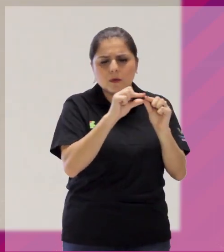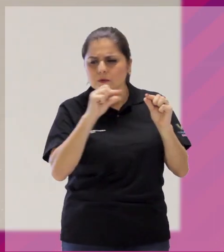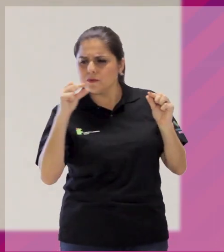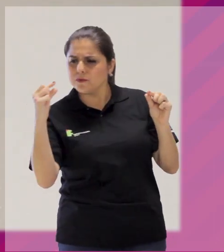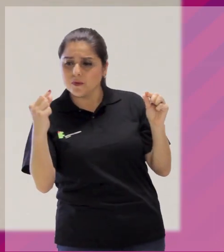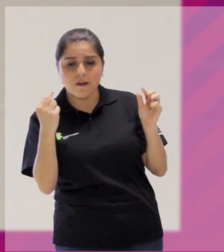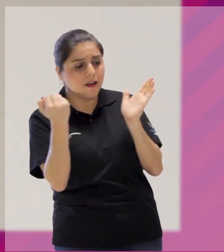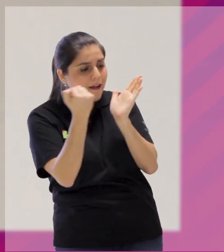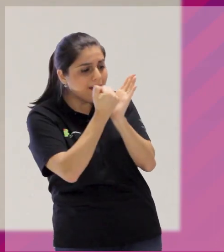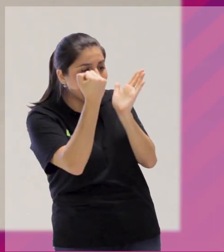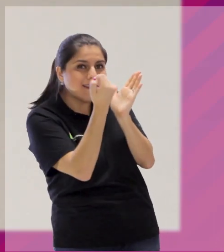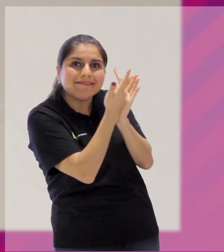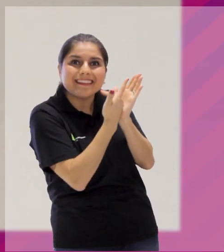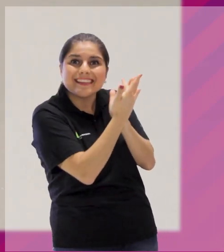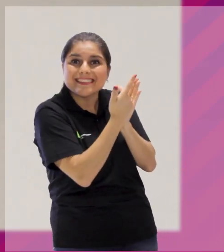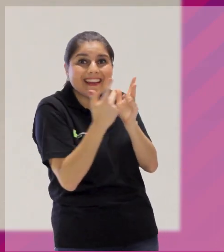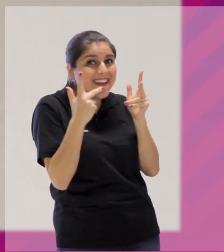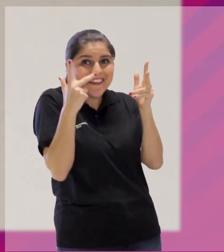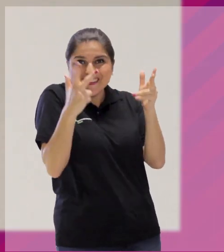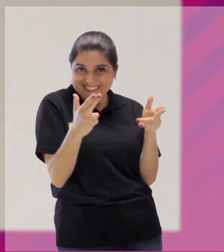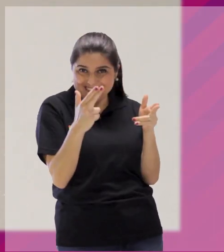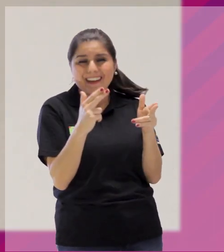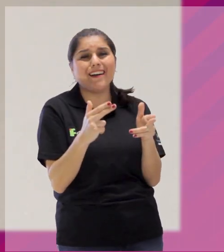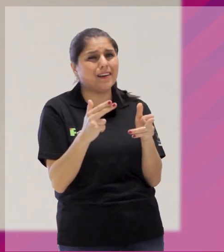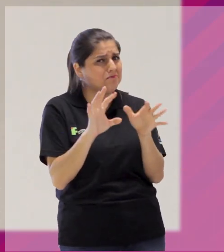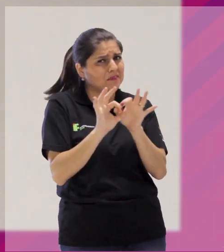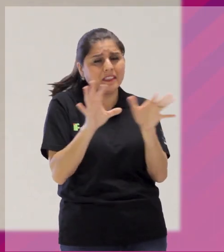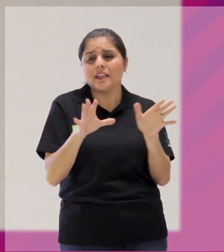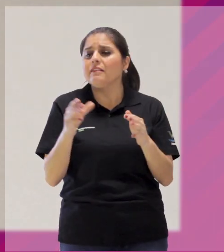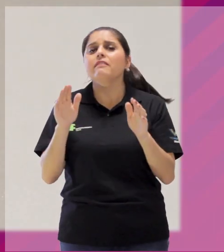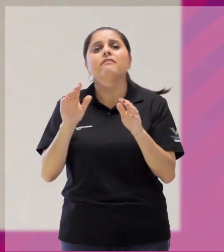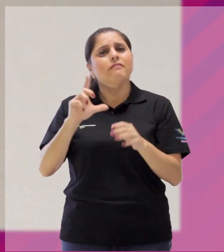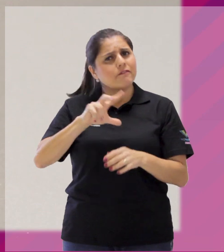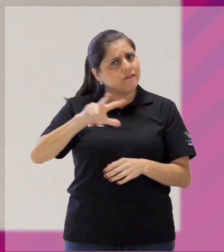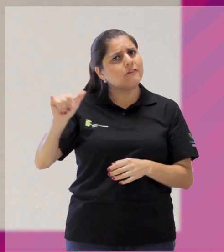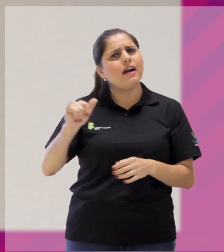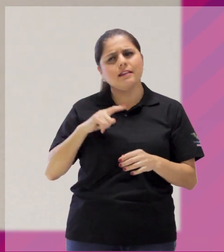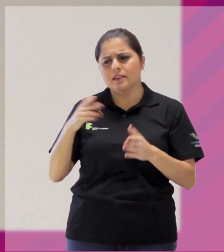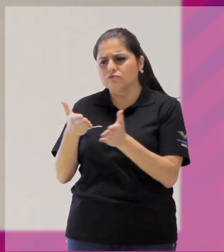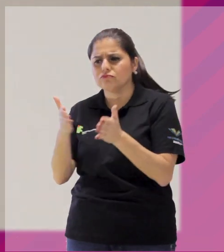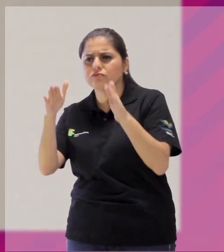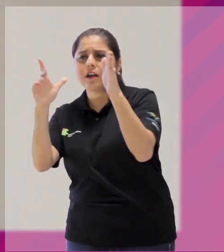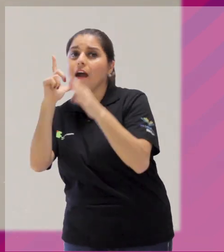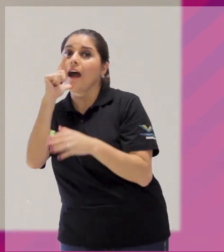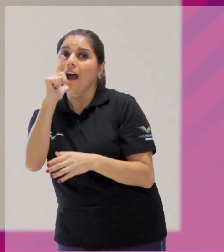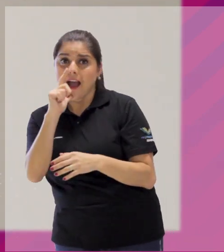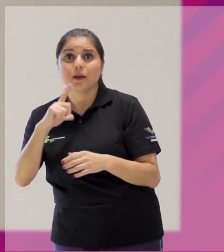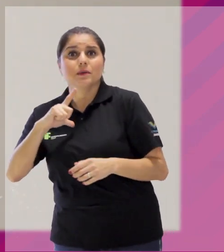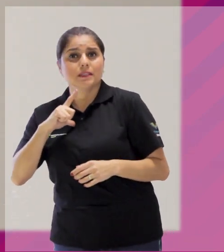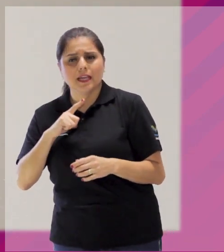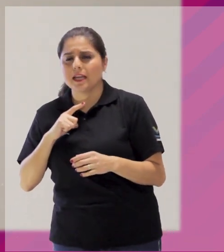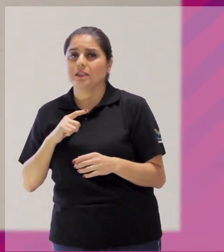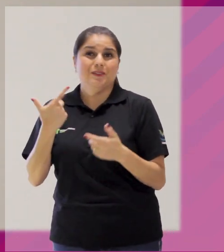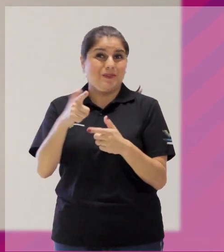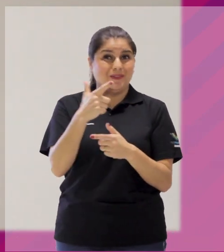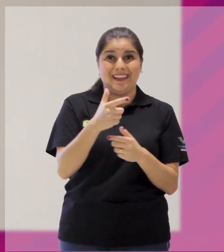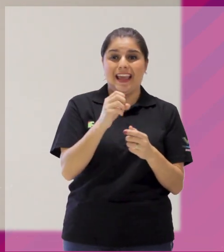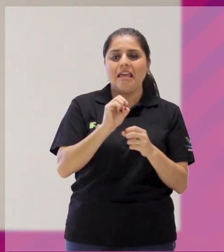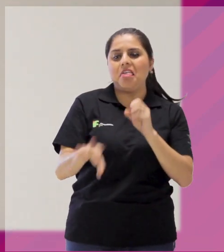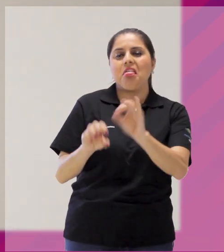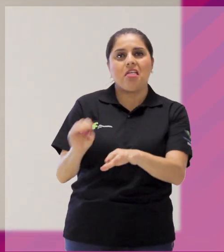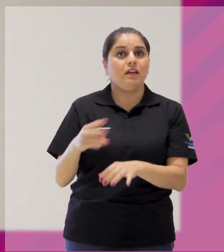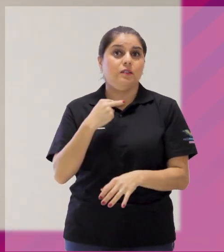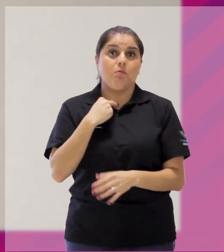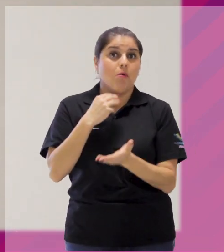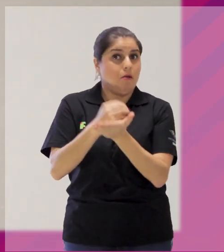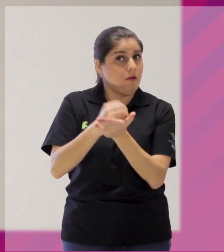do copo que faz parte do kit. Os participantes recebem esse copo, vai ter galões de água distribuídos